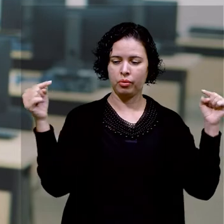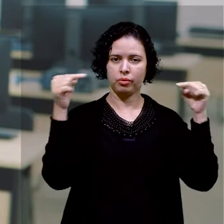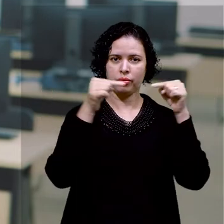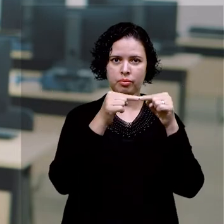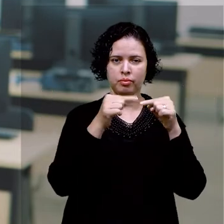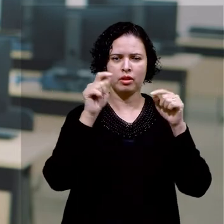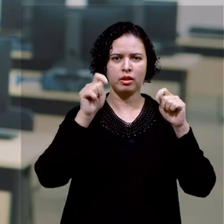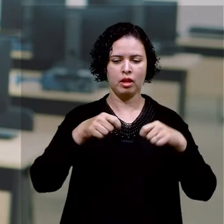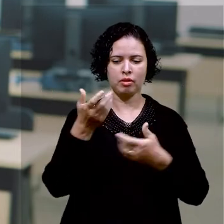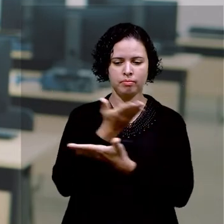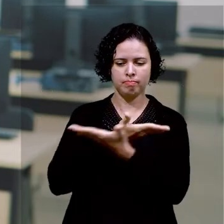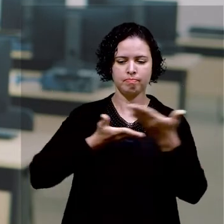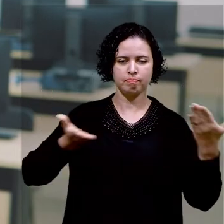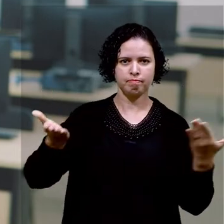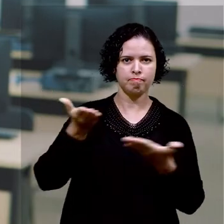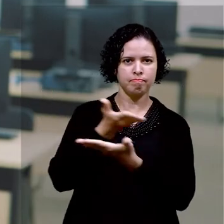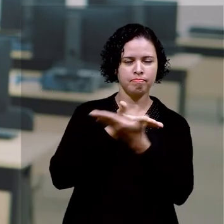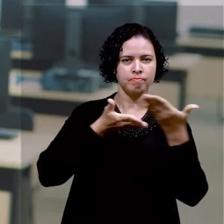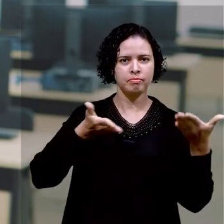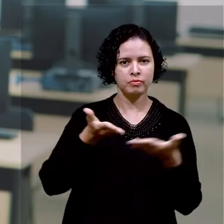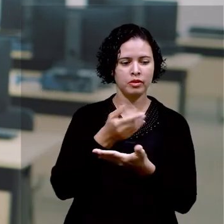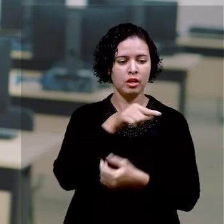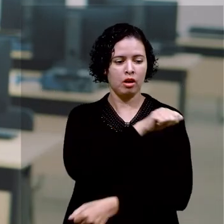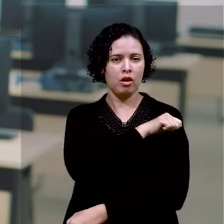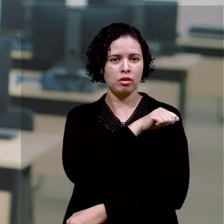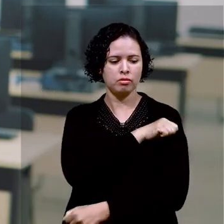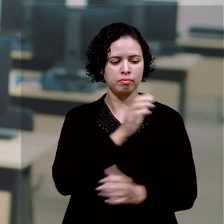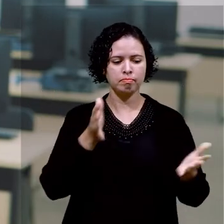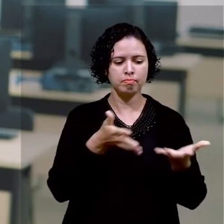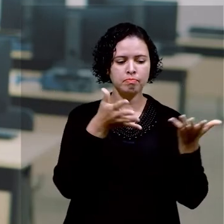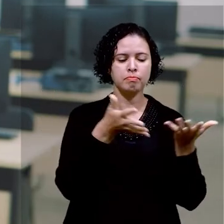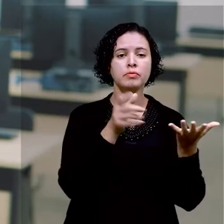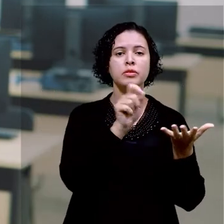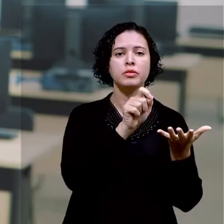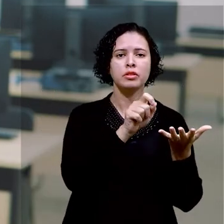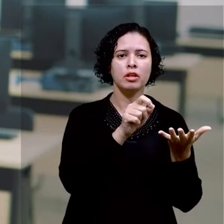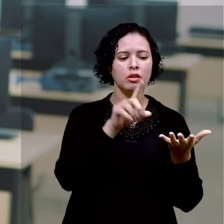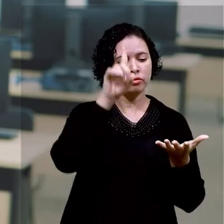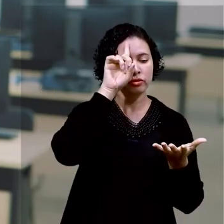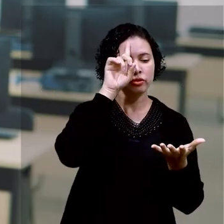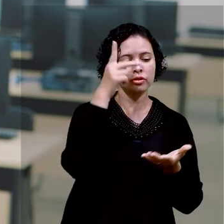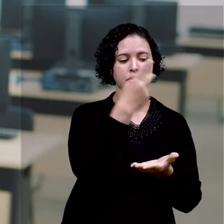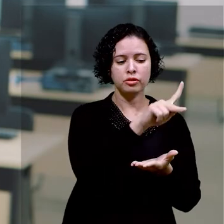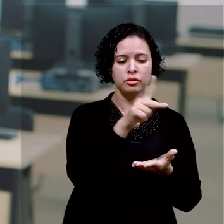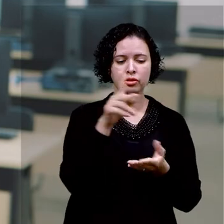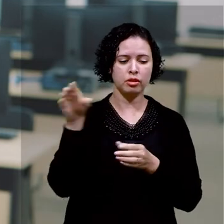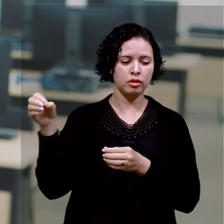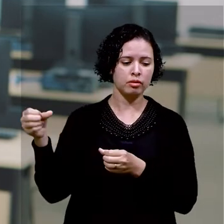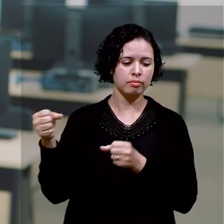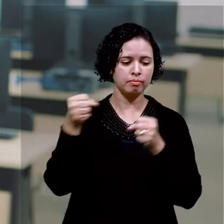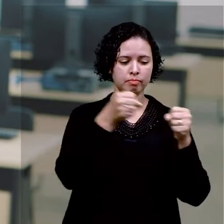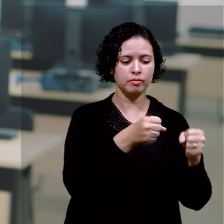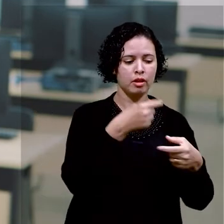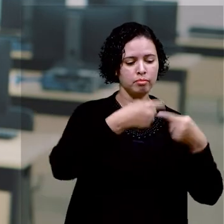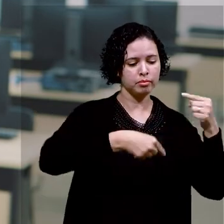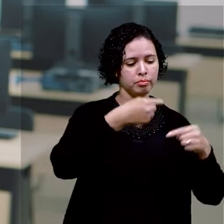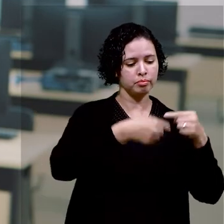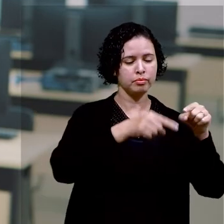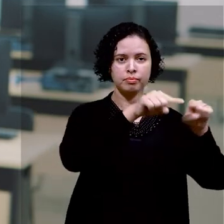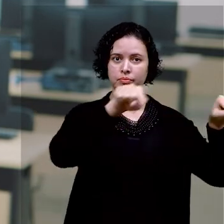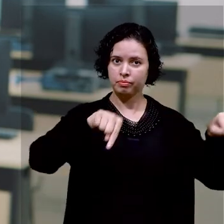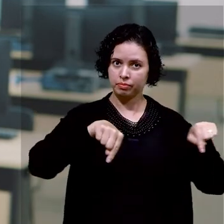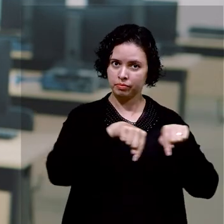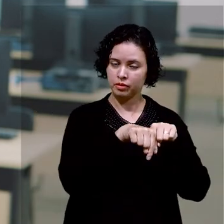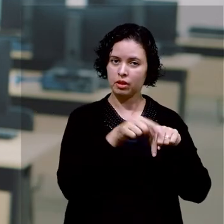possibilita até as trocas de incentivar os alunos a trazerem demandas do seu dia a dia para que a gente possa discutir em sala e